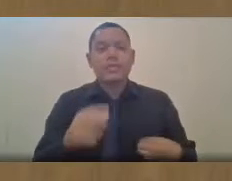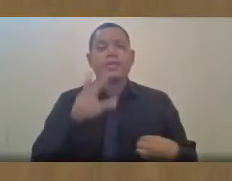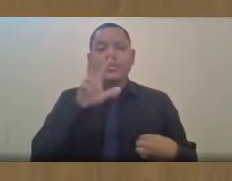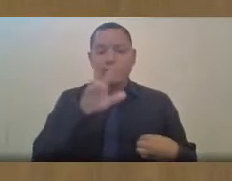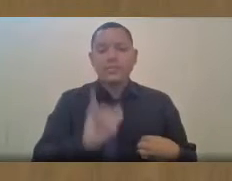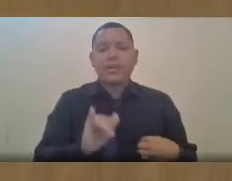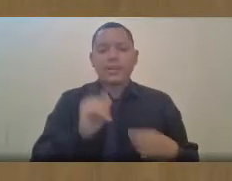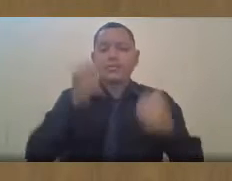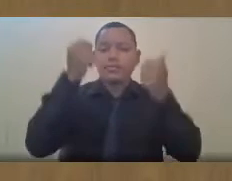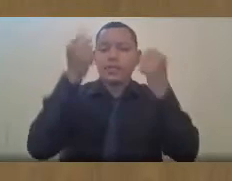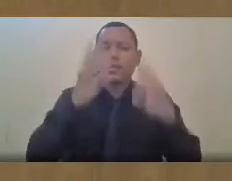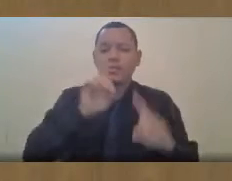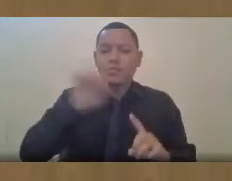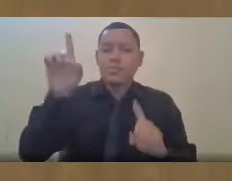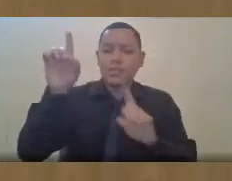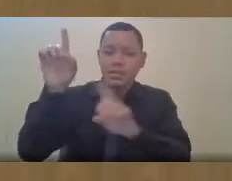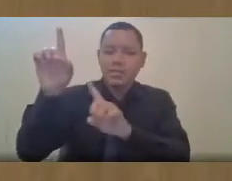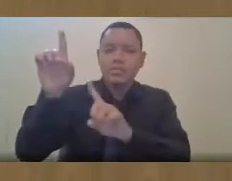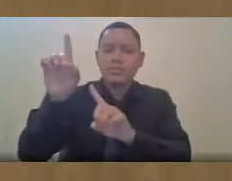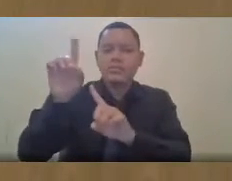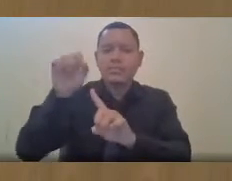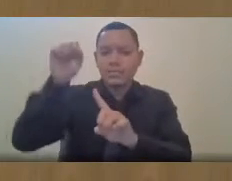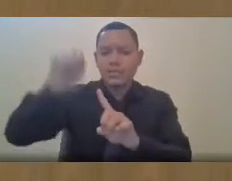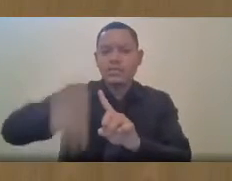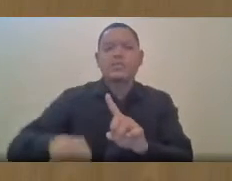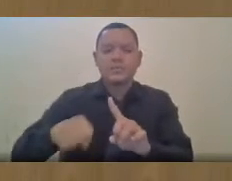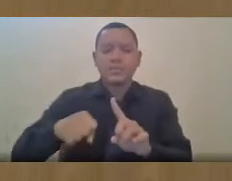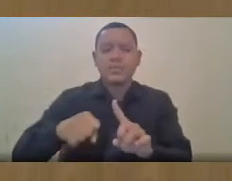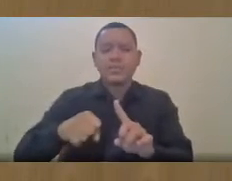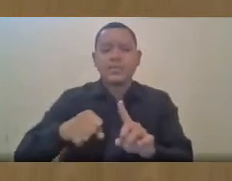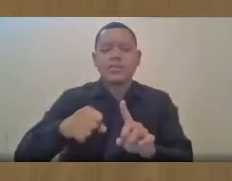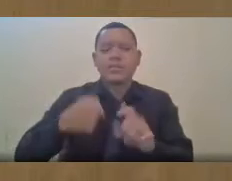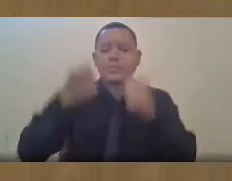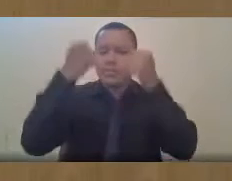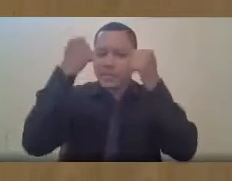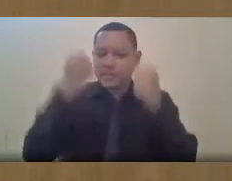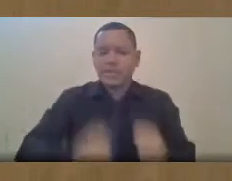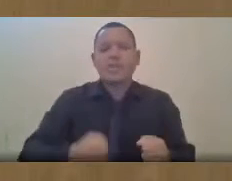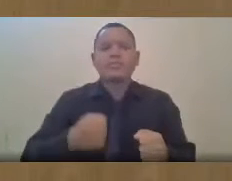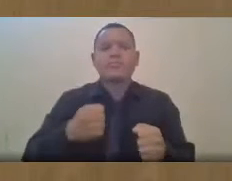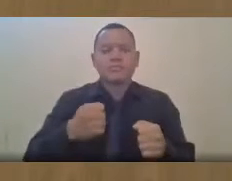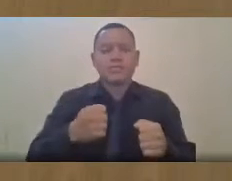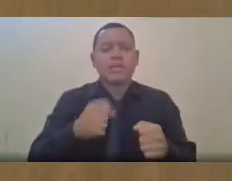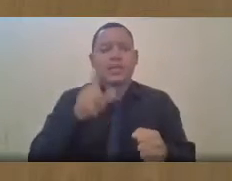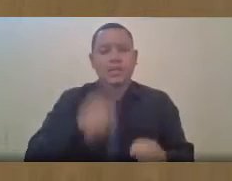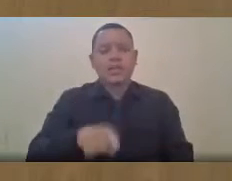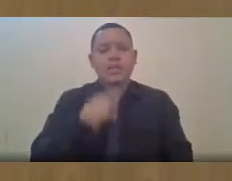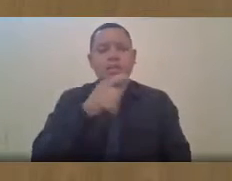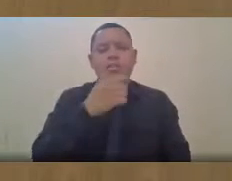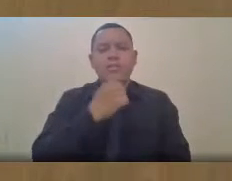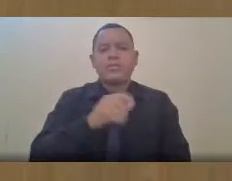Deus e vai pagar um preço muito alto, que é esse senhor de Gilmar Mendes.